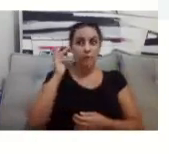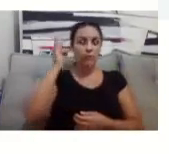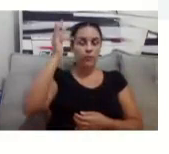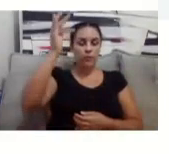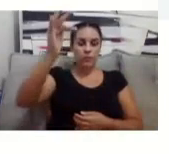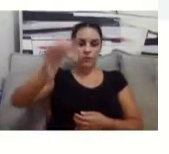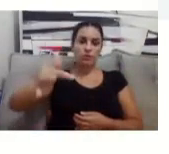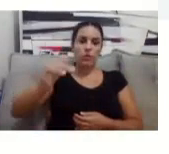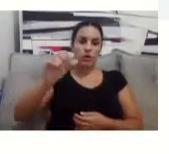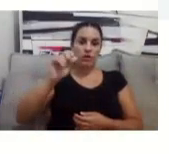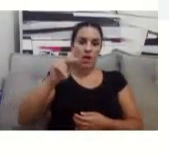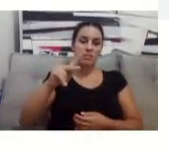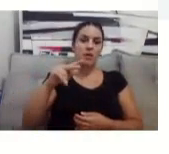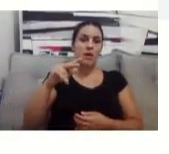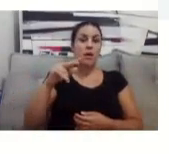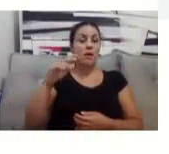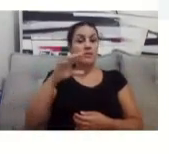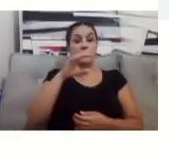de manhã ou à tarde.